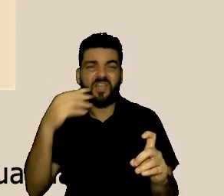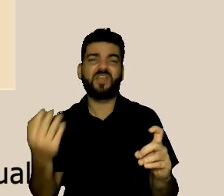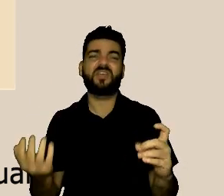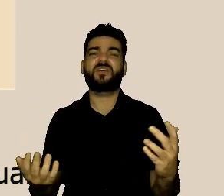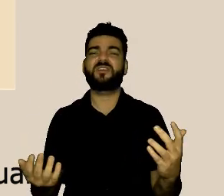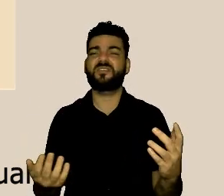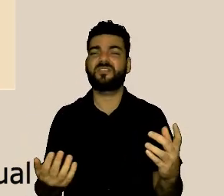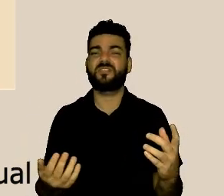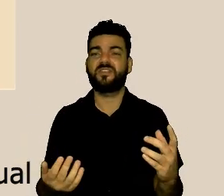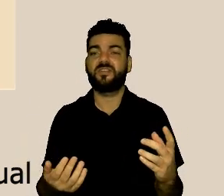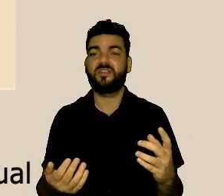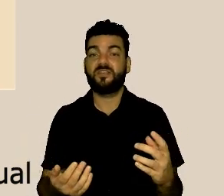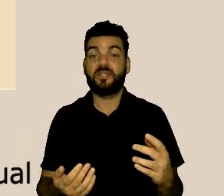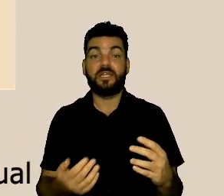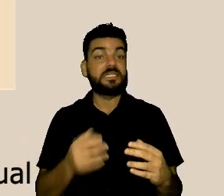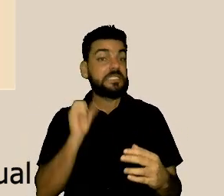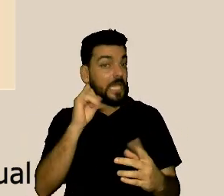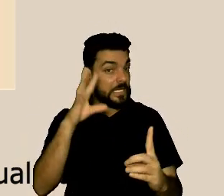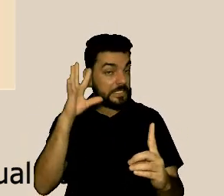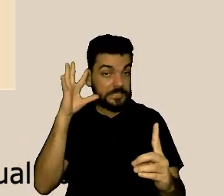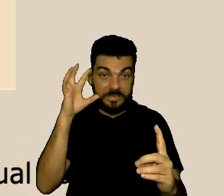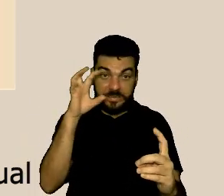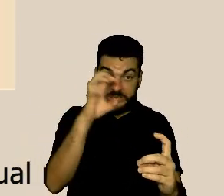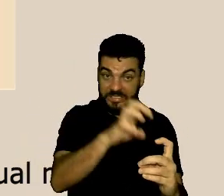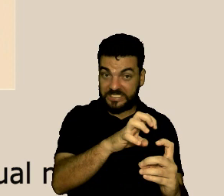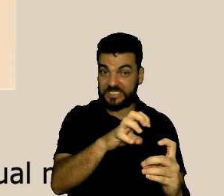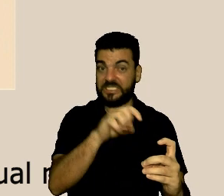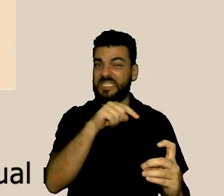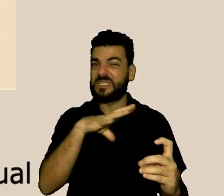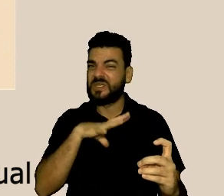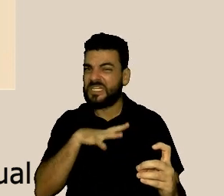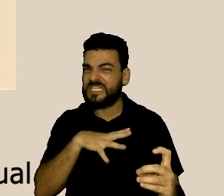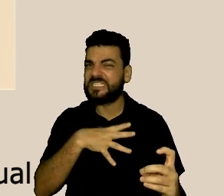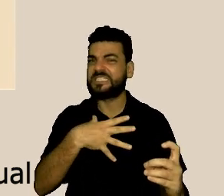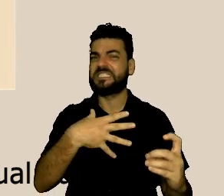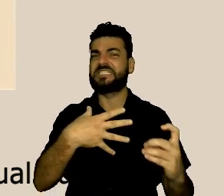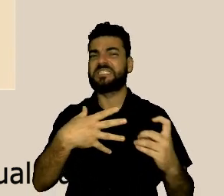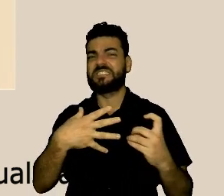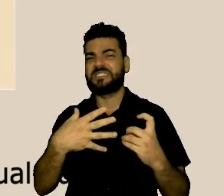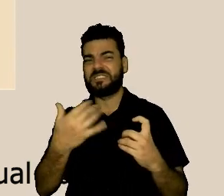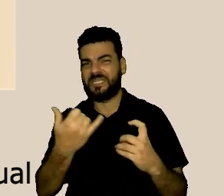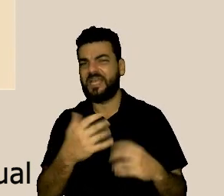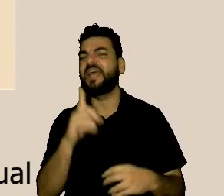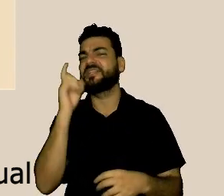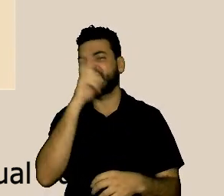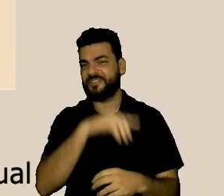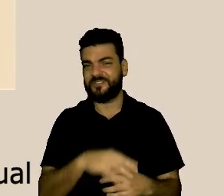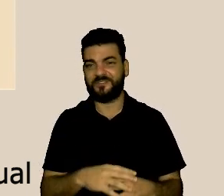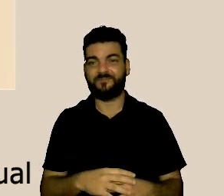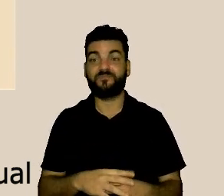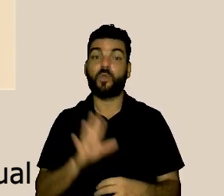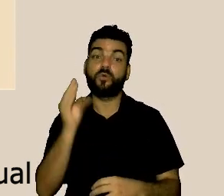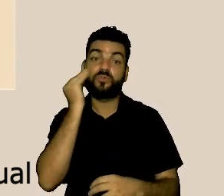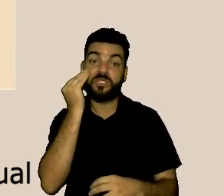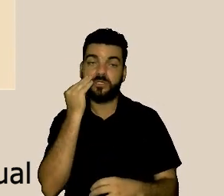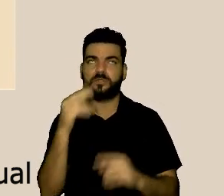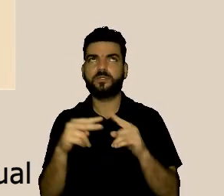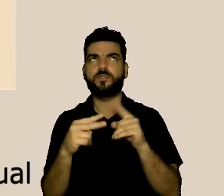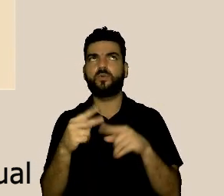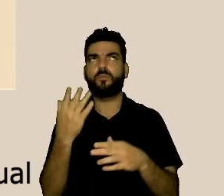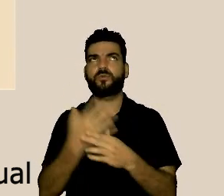uma situação bem grande de assédio e a gente tem visto isso e a gente está com dois casos de reversão de aposentadoria